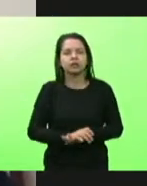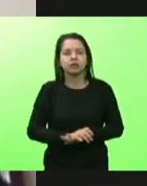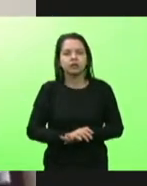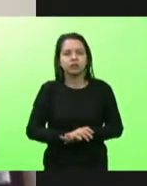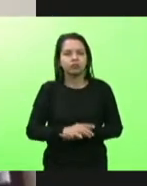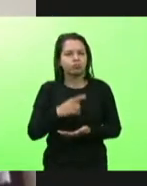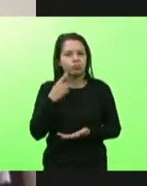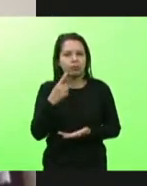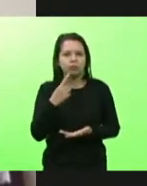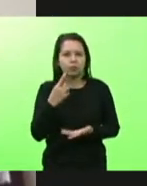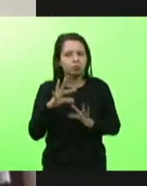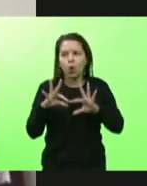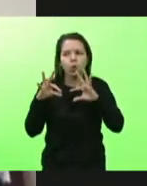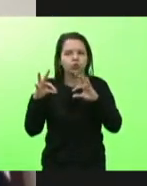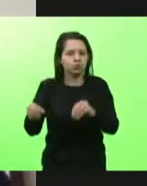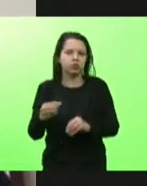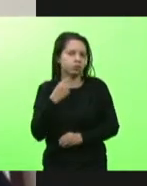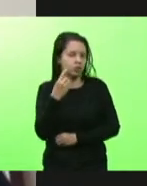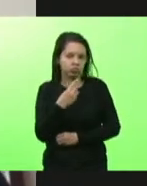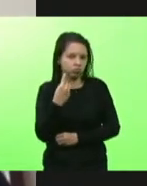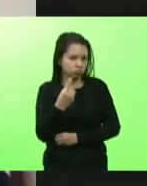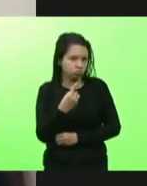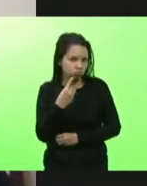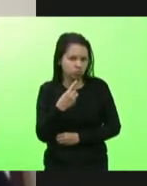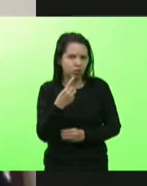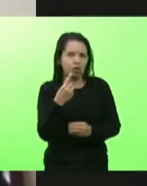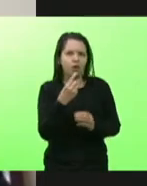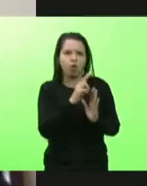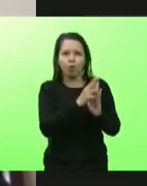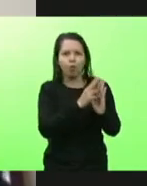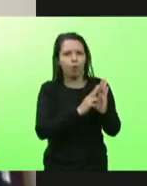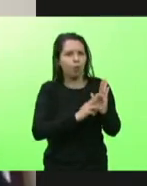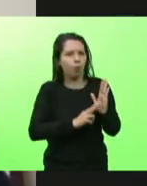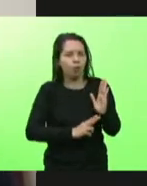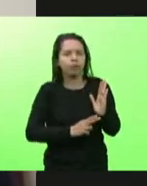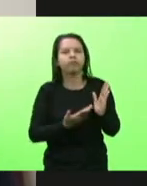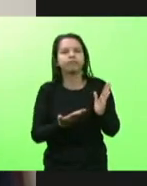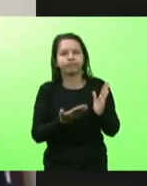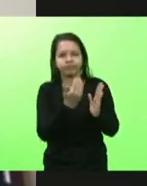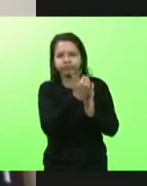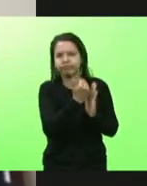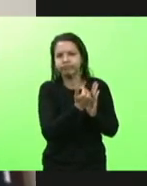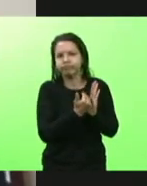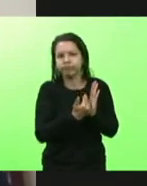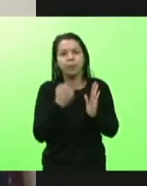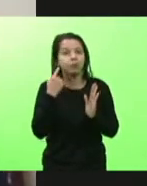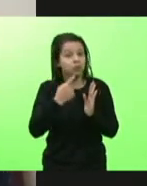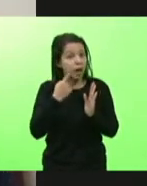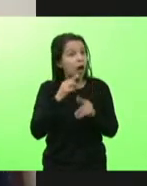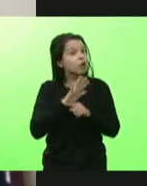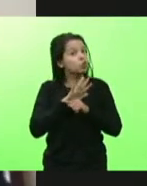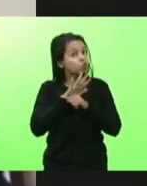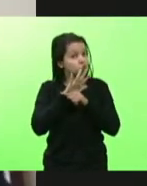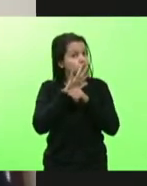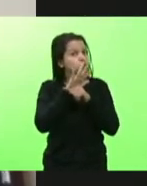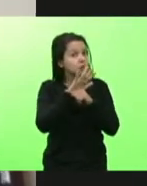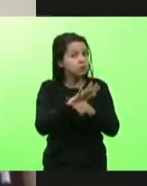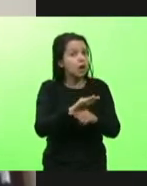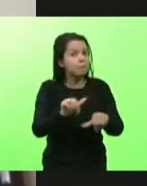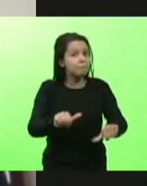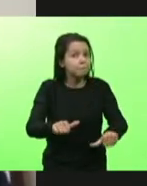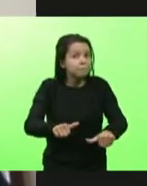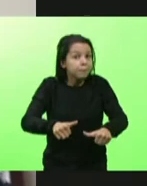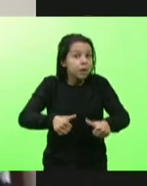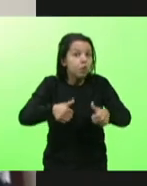todos os deputados, uma lista repleta de deputados que ajudaram a melhorar a vida